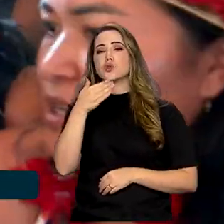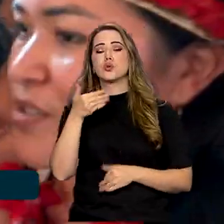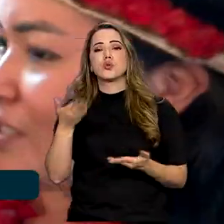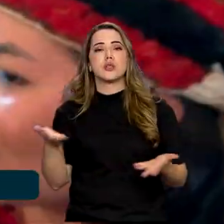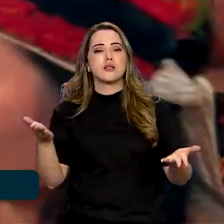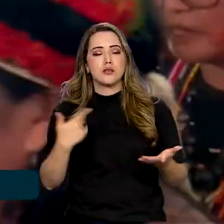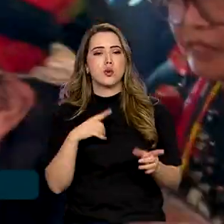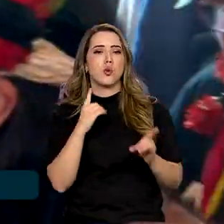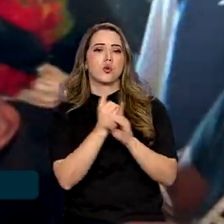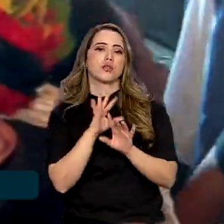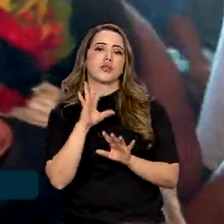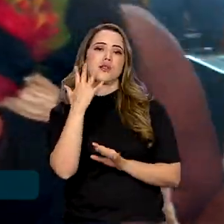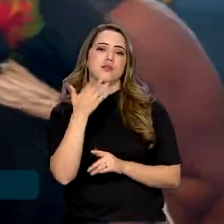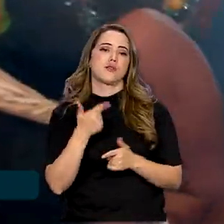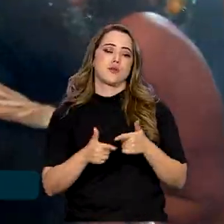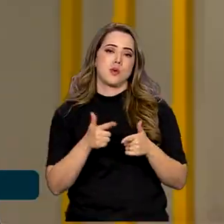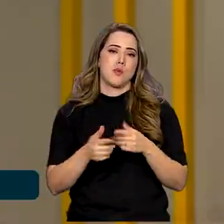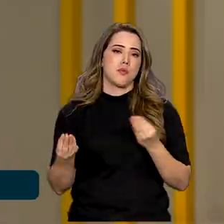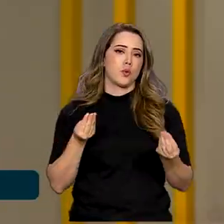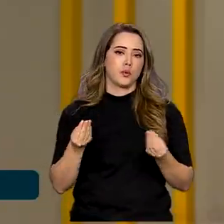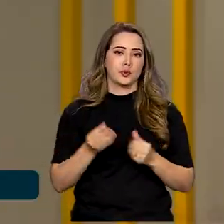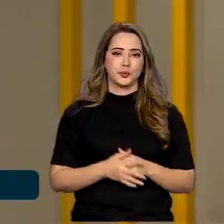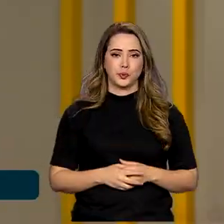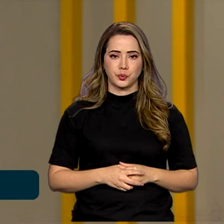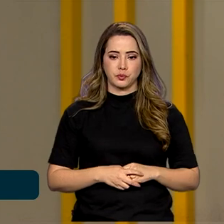soluções para os problemas na região.